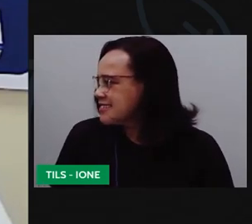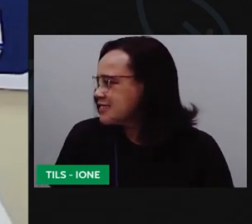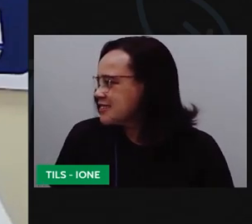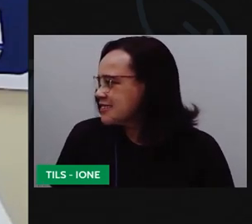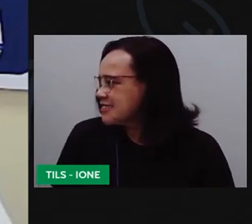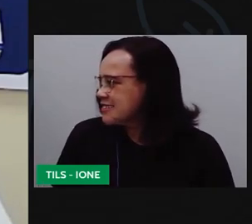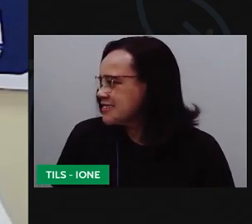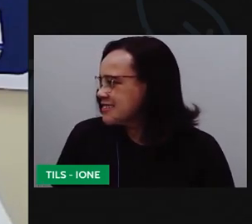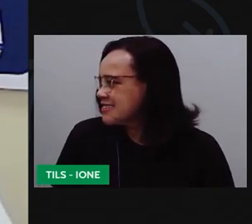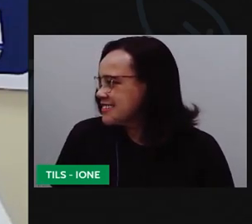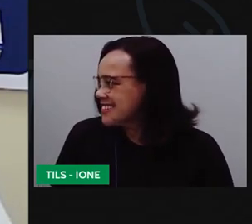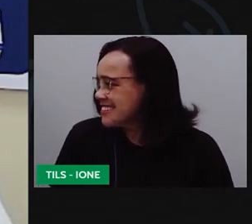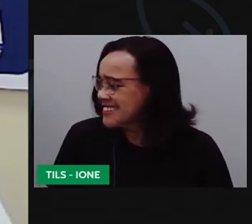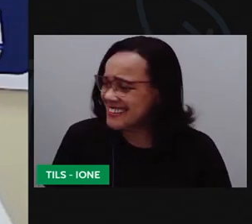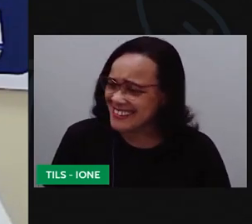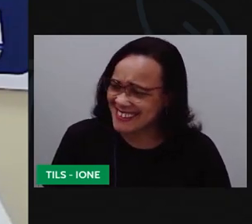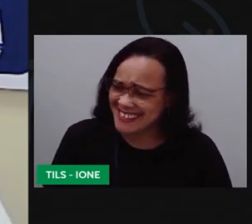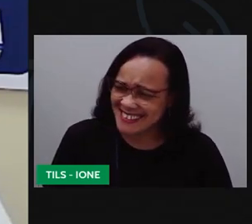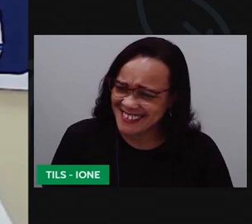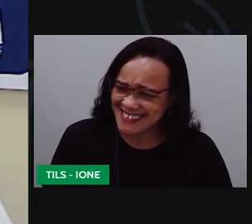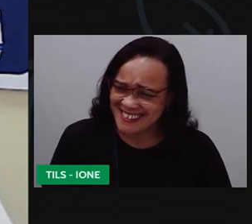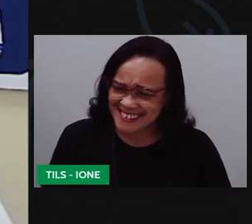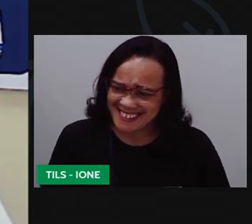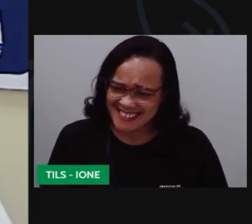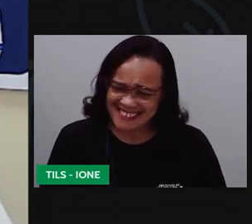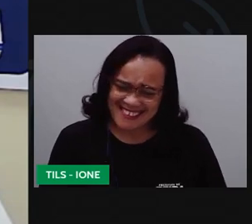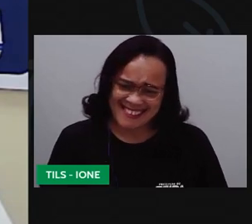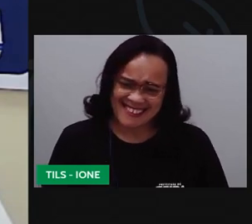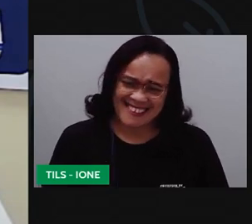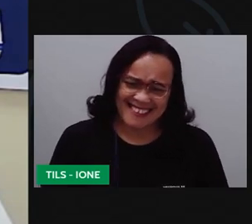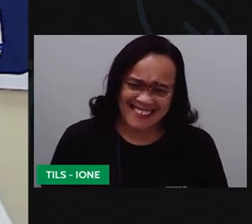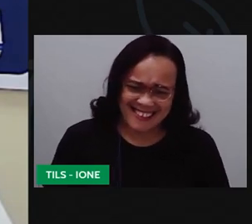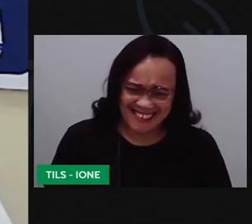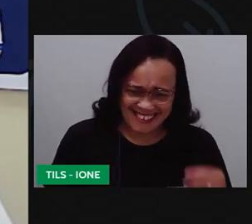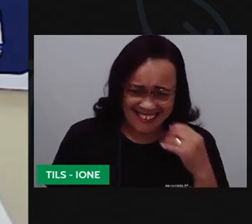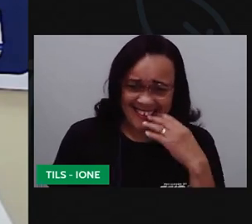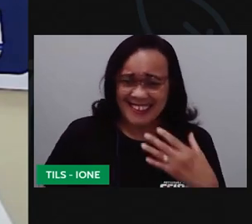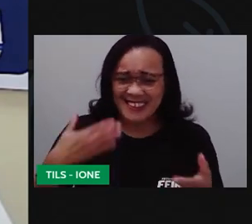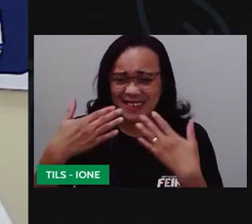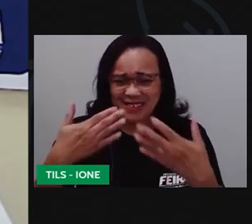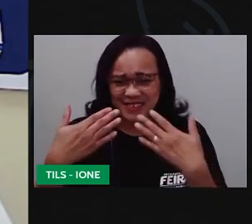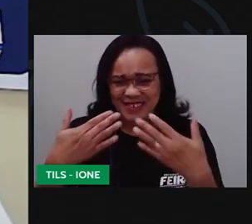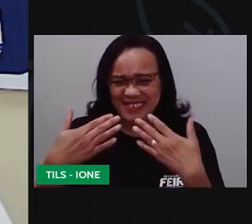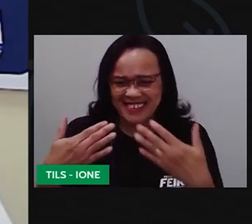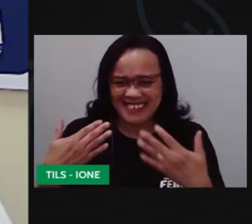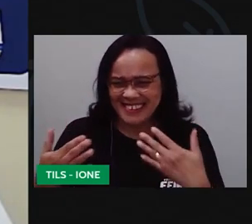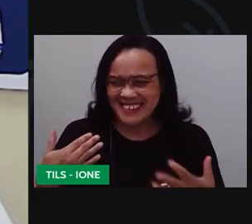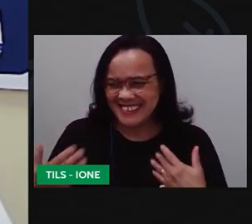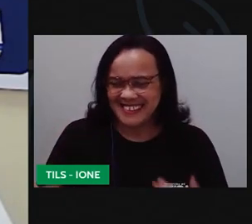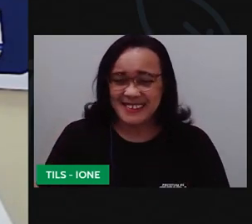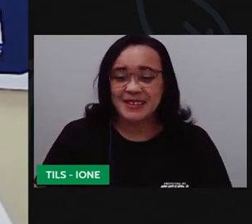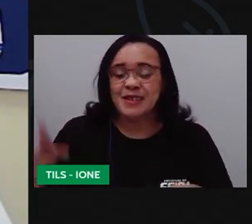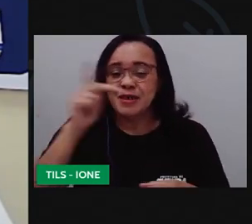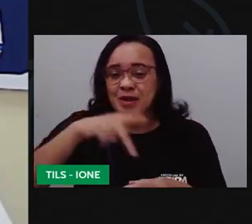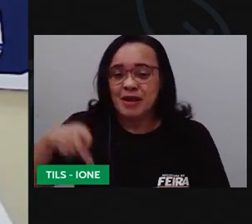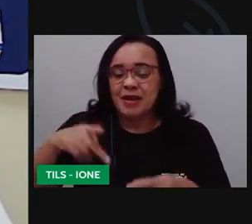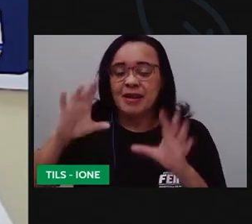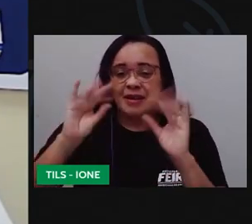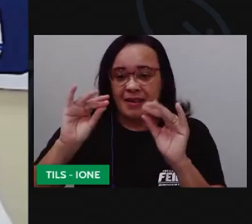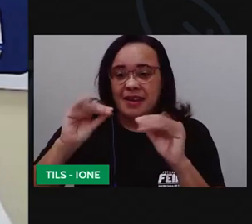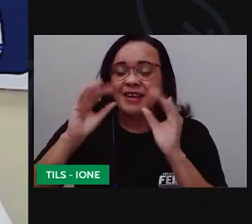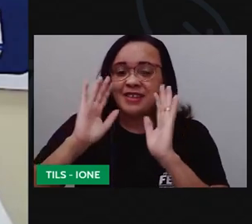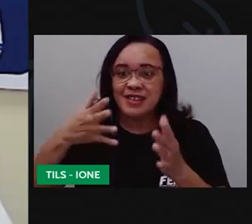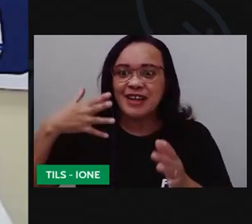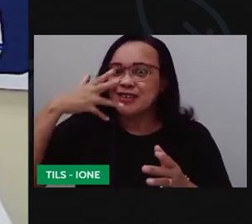que eu queria mesmo era ser a Xuxa entendeu? mas a gente vai pronto aí a Pró prendeu aqui ficou